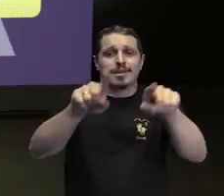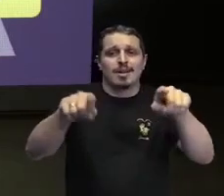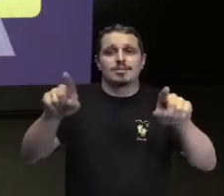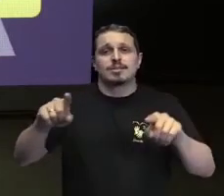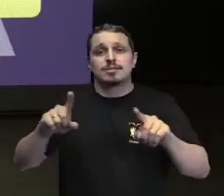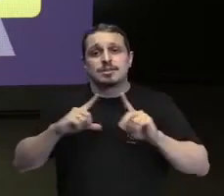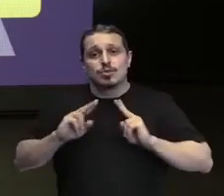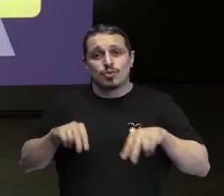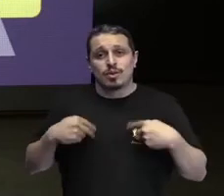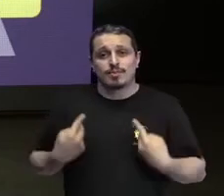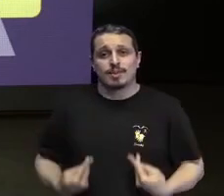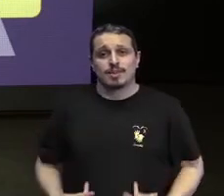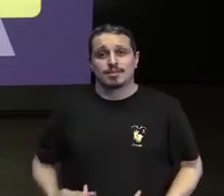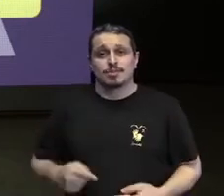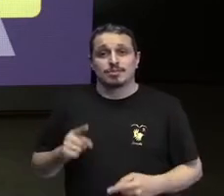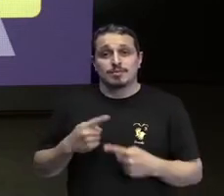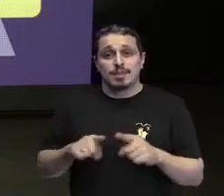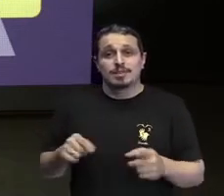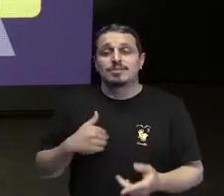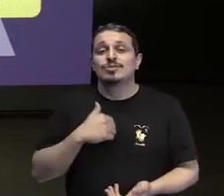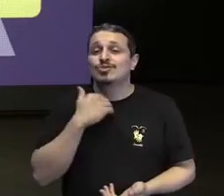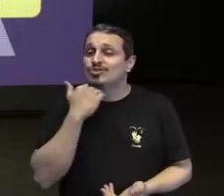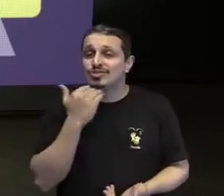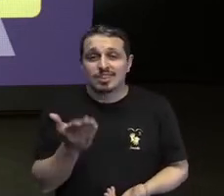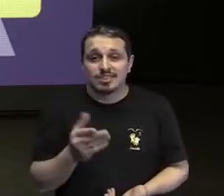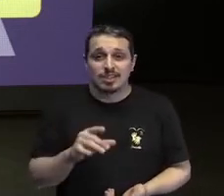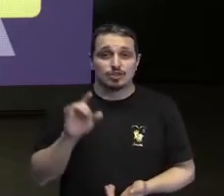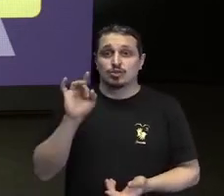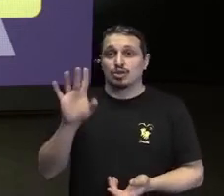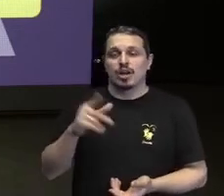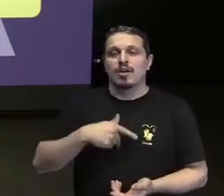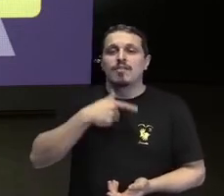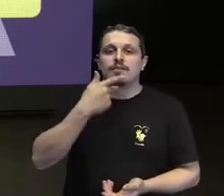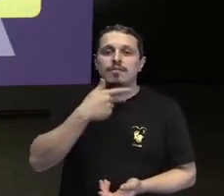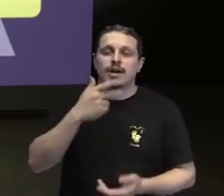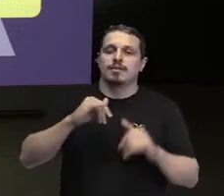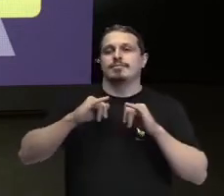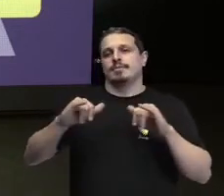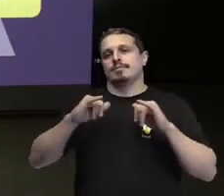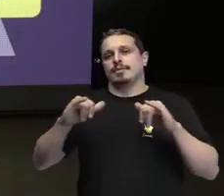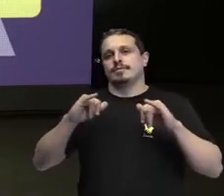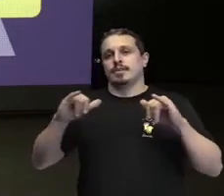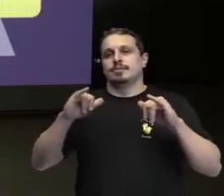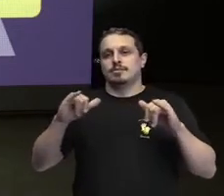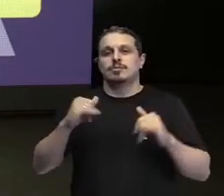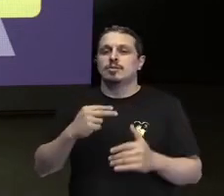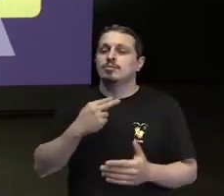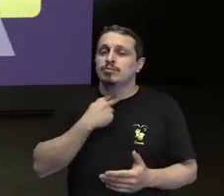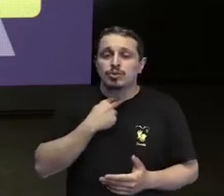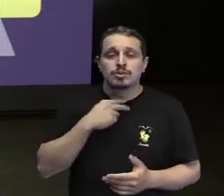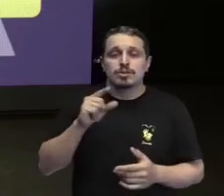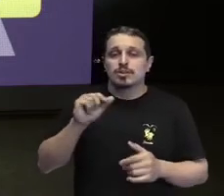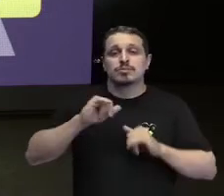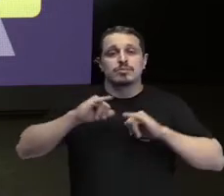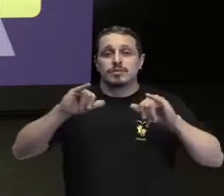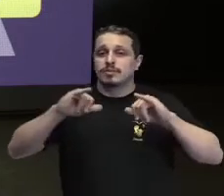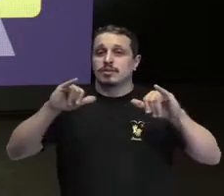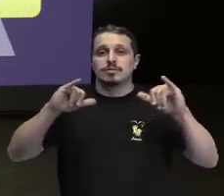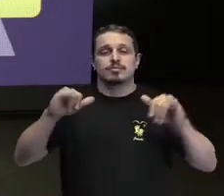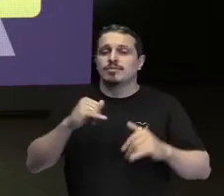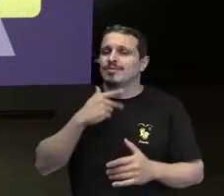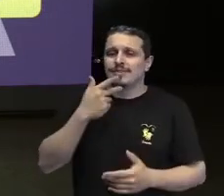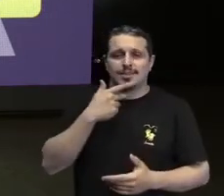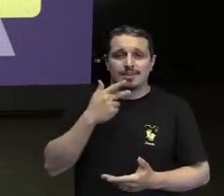Só que não adianta ficar só num posicionamento de propaganda não pode ficar só num posicionamento de fala um